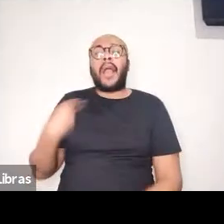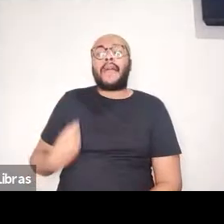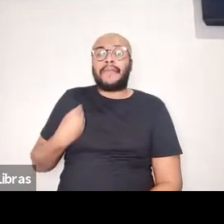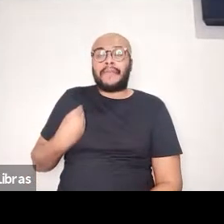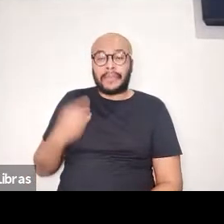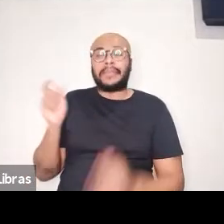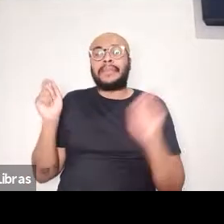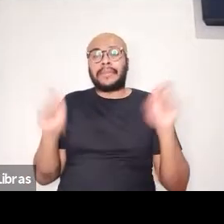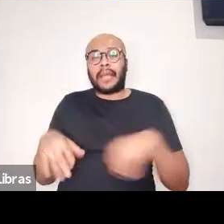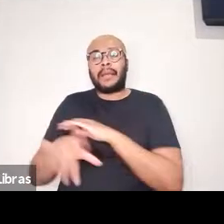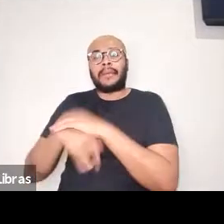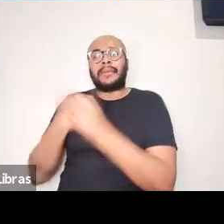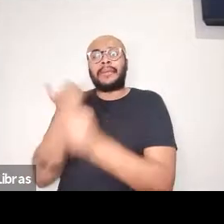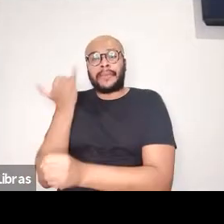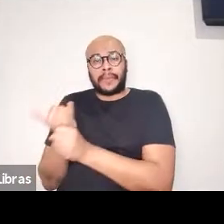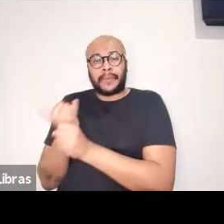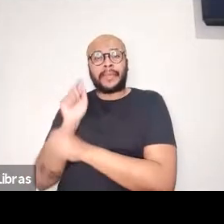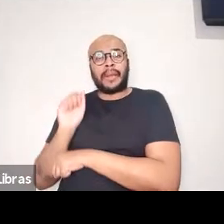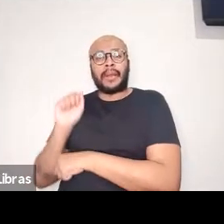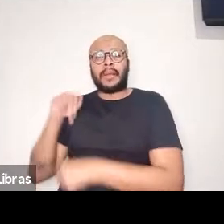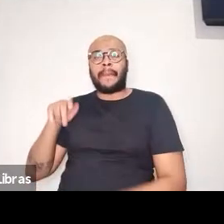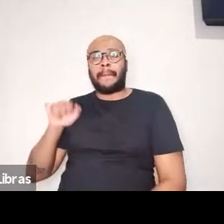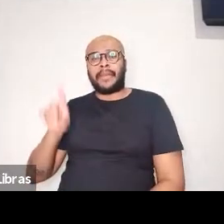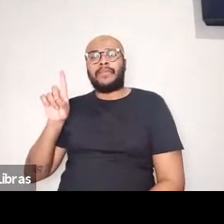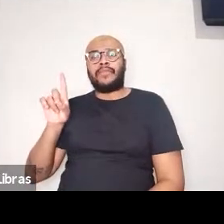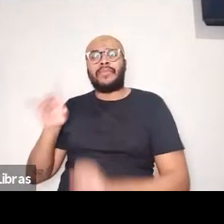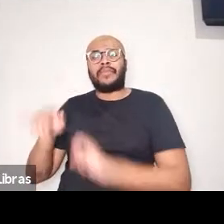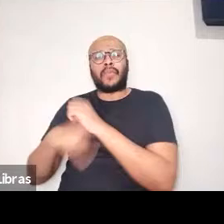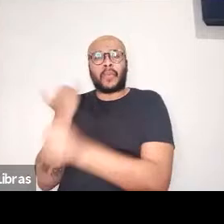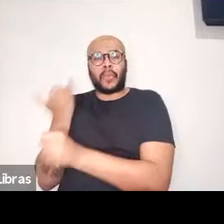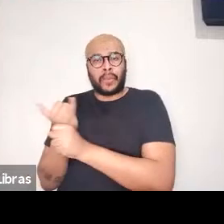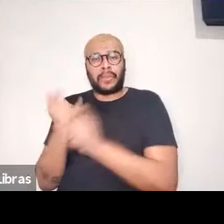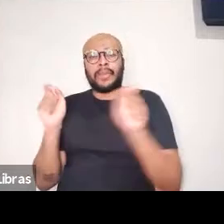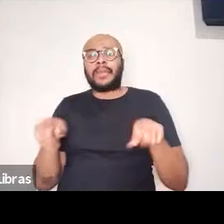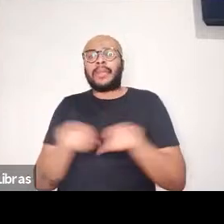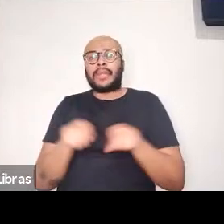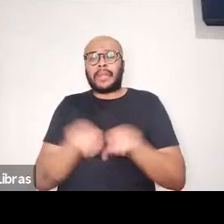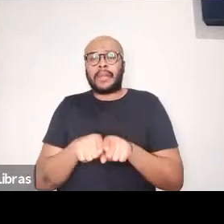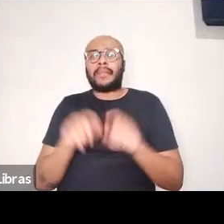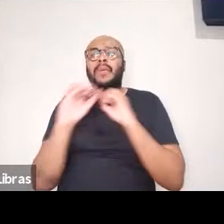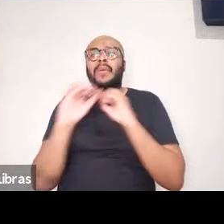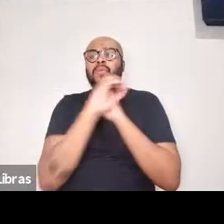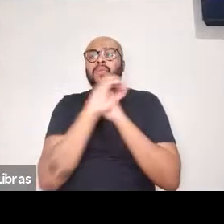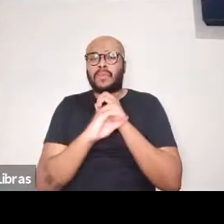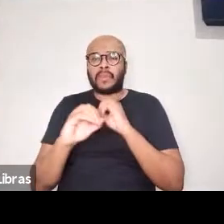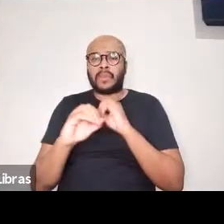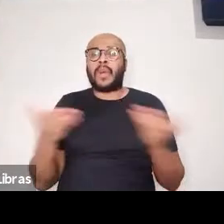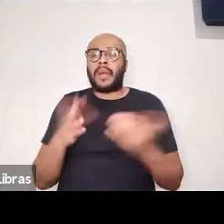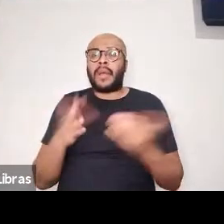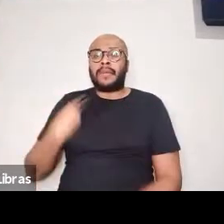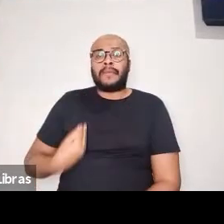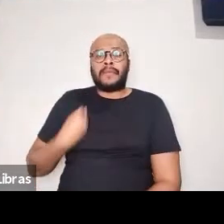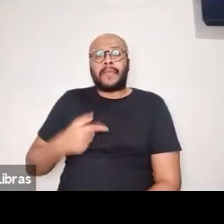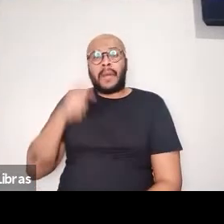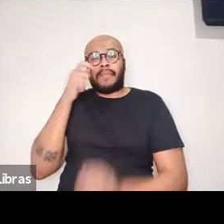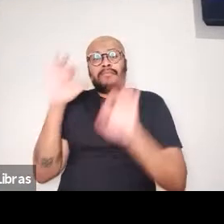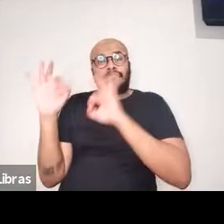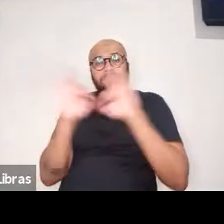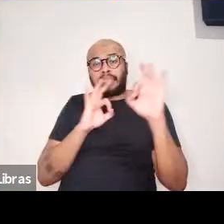do canal ANPED do YouTube, além da plataforma em que se realiza o curso,